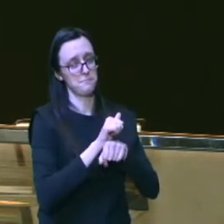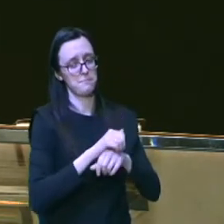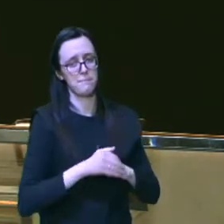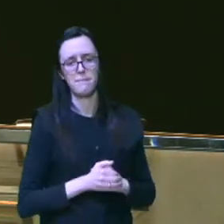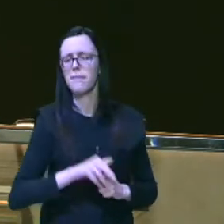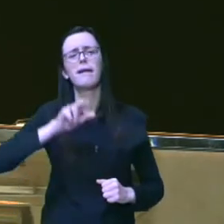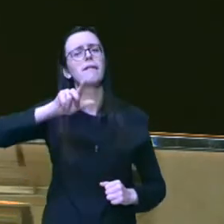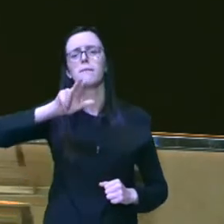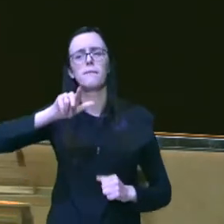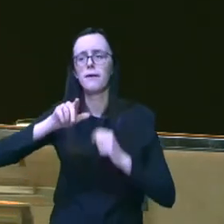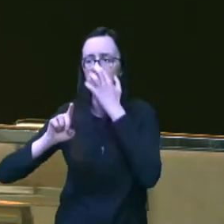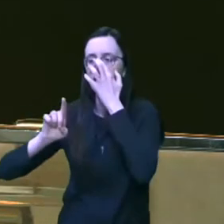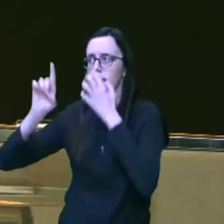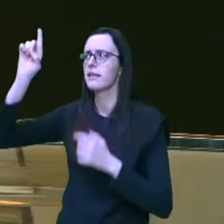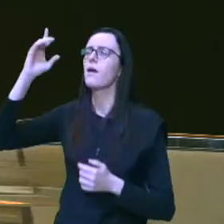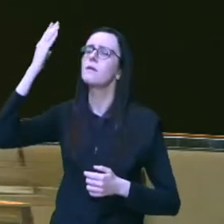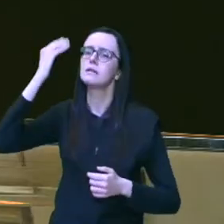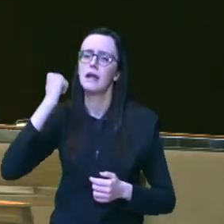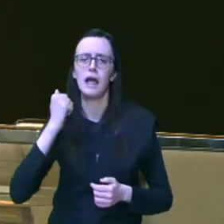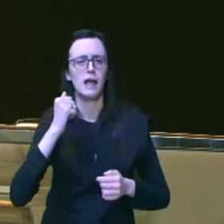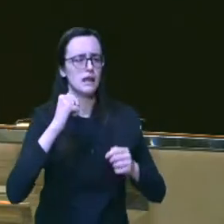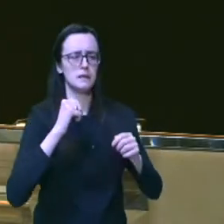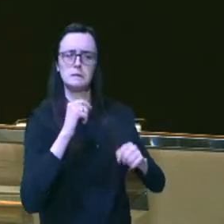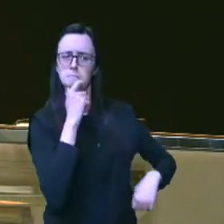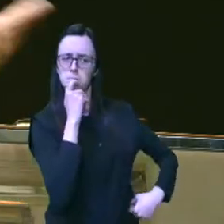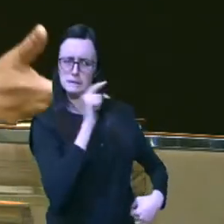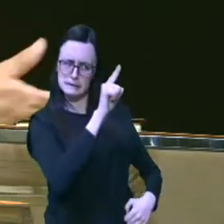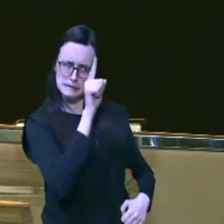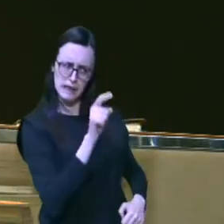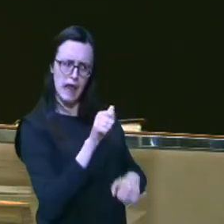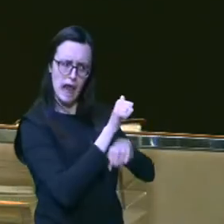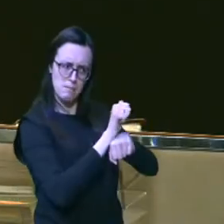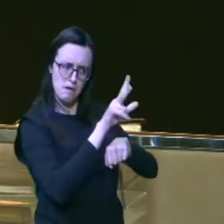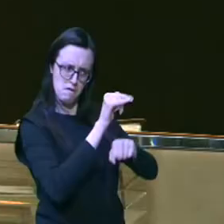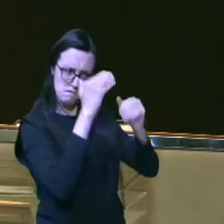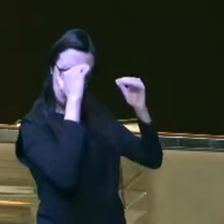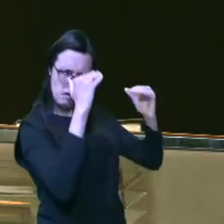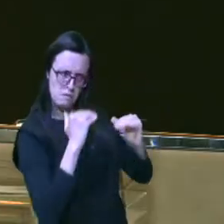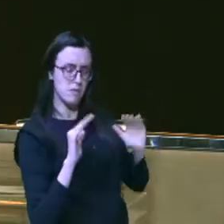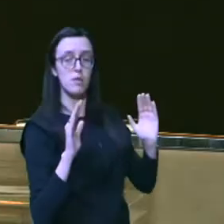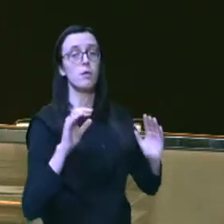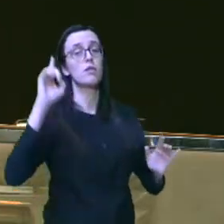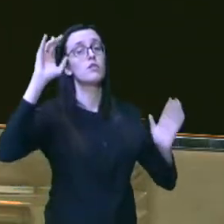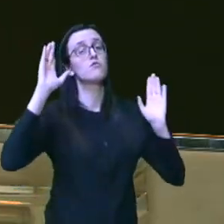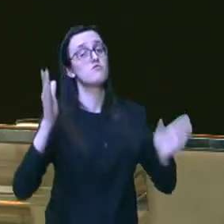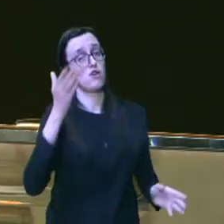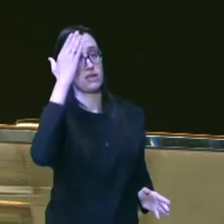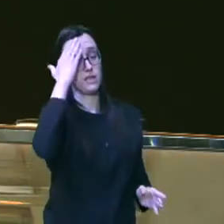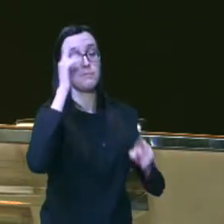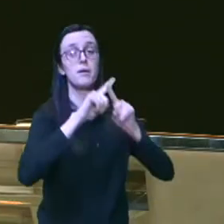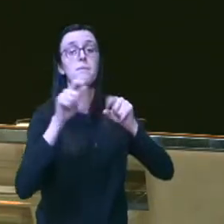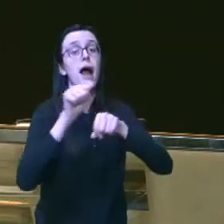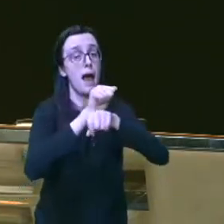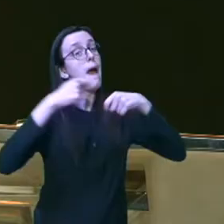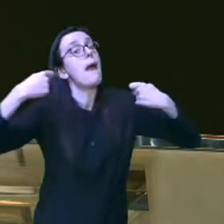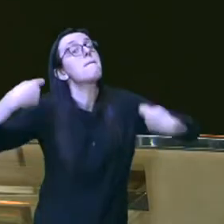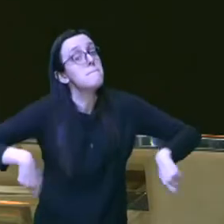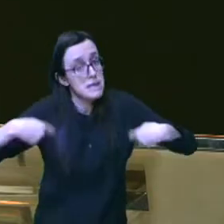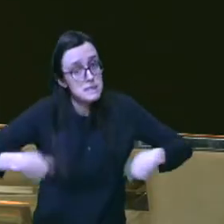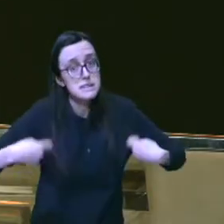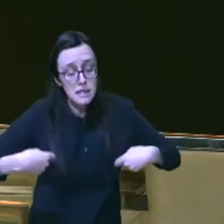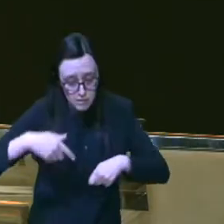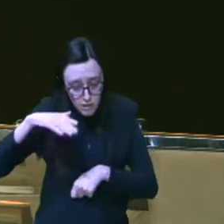não era Deus saber se Abraão iria ou não obedecer porque Deus já sabia mas Abraão precisaria sim fazer uma